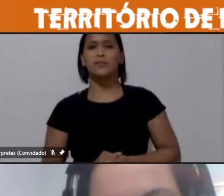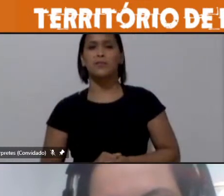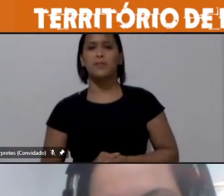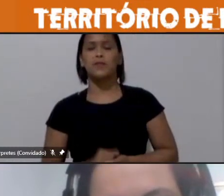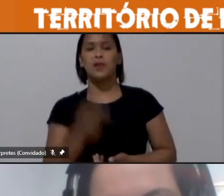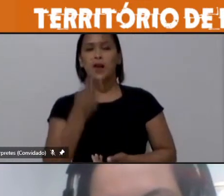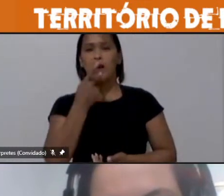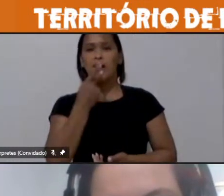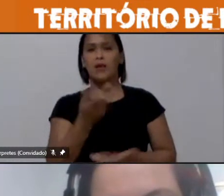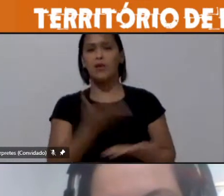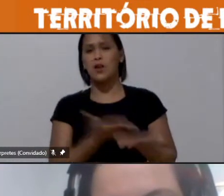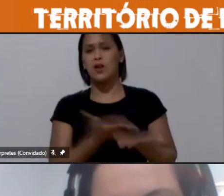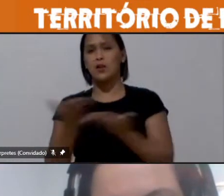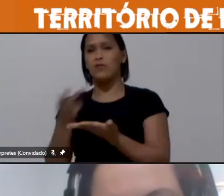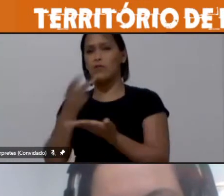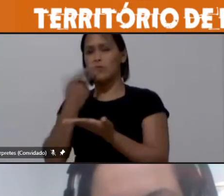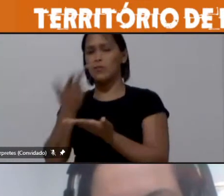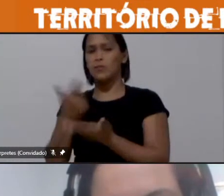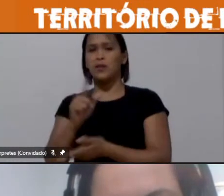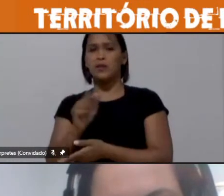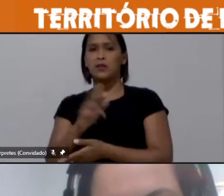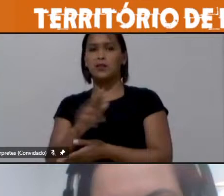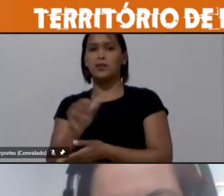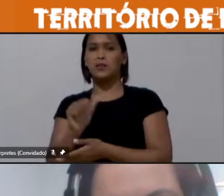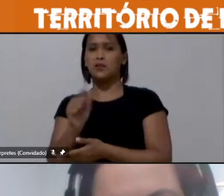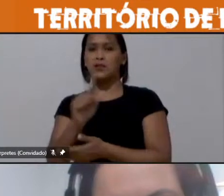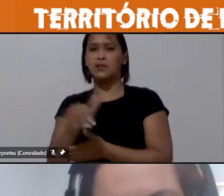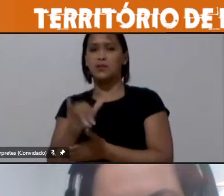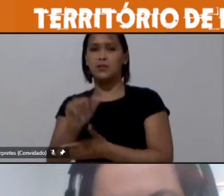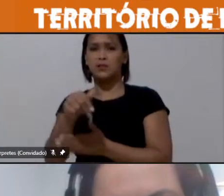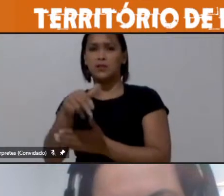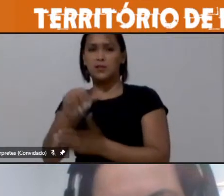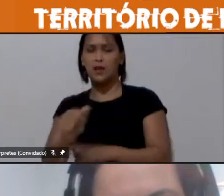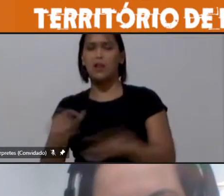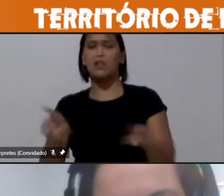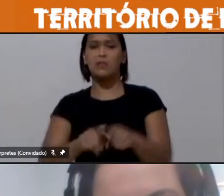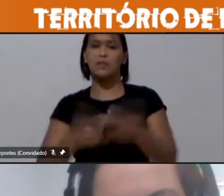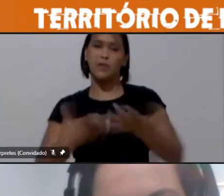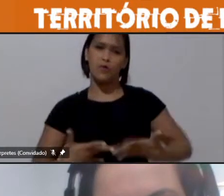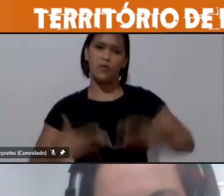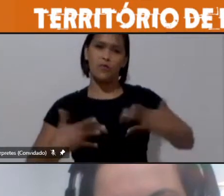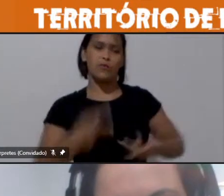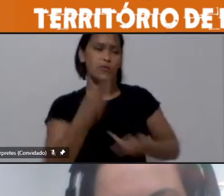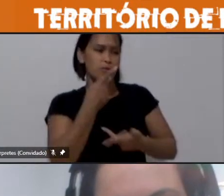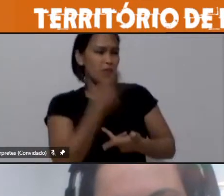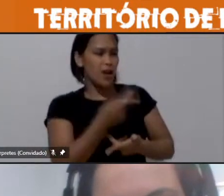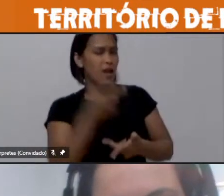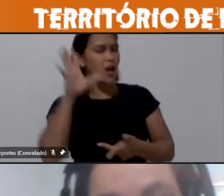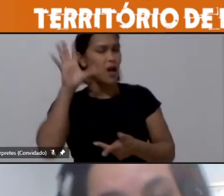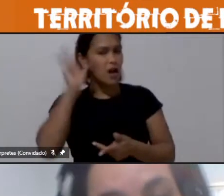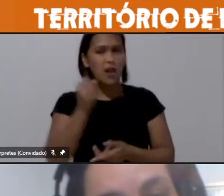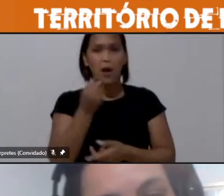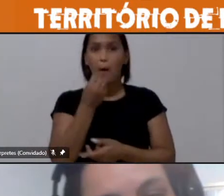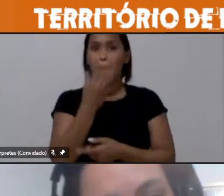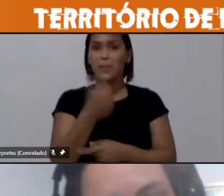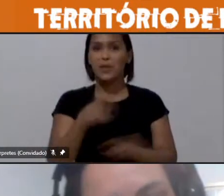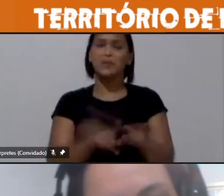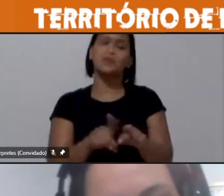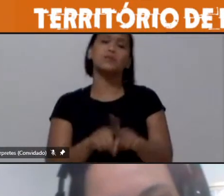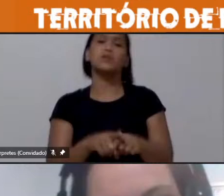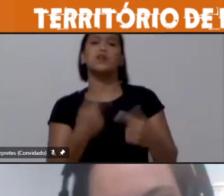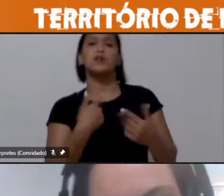passar então para a Graziana Graziana também é um imenso prazer tenho ouvido falar muito de você estava